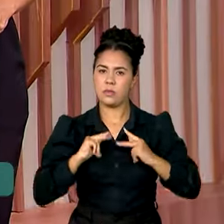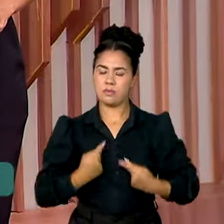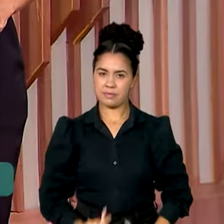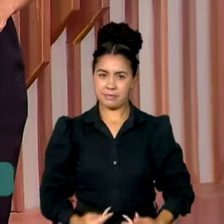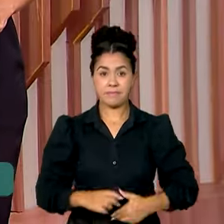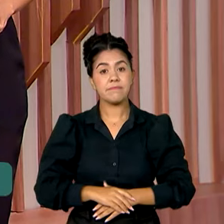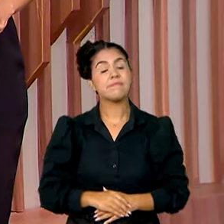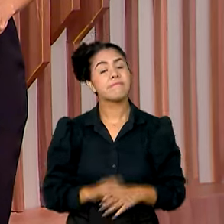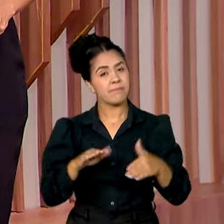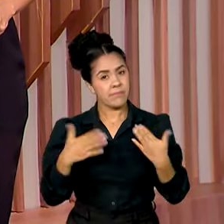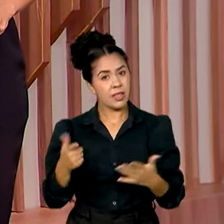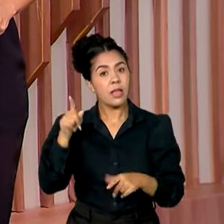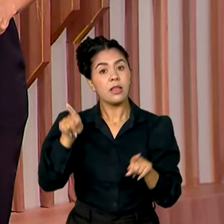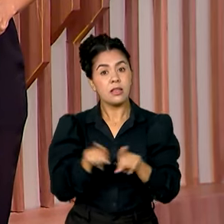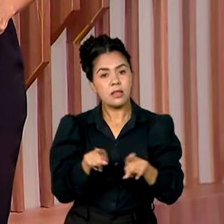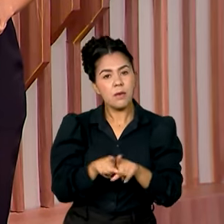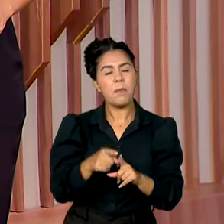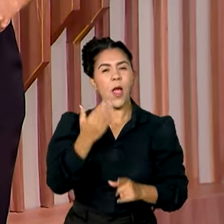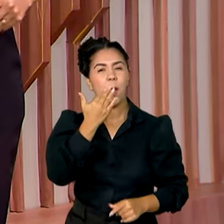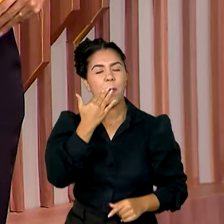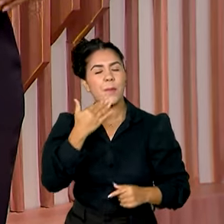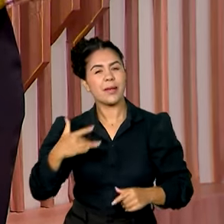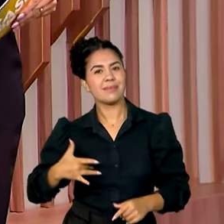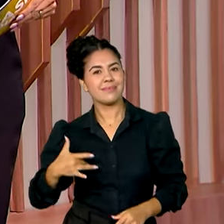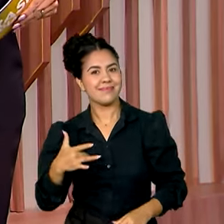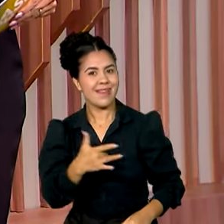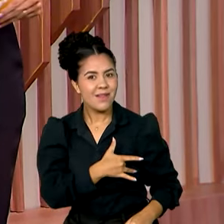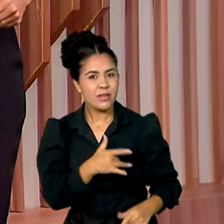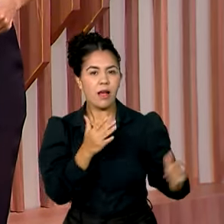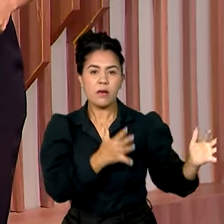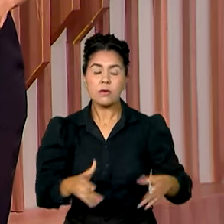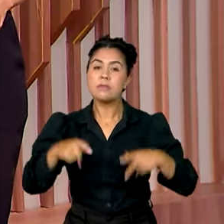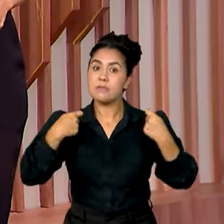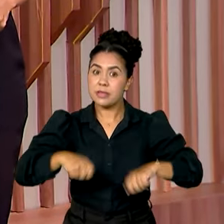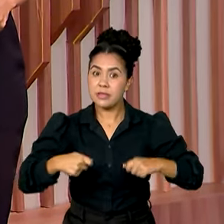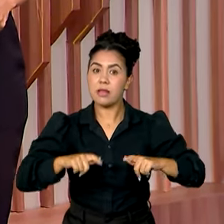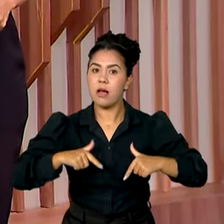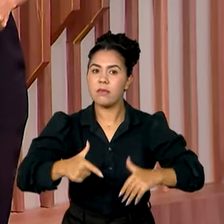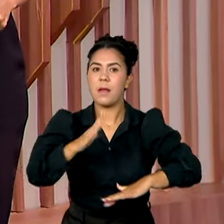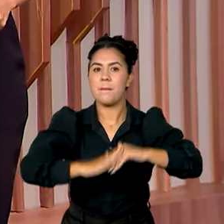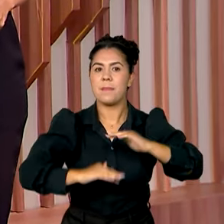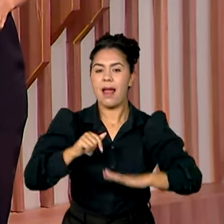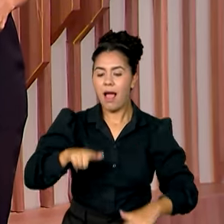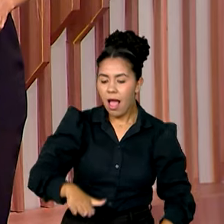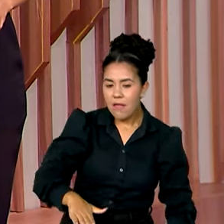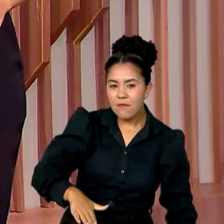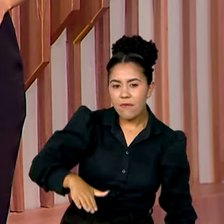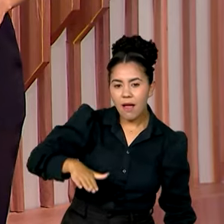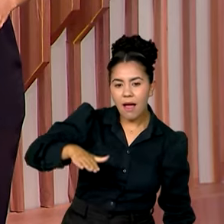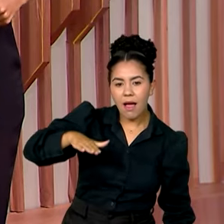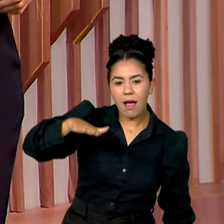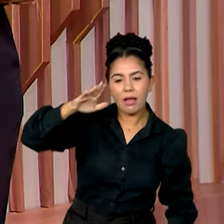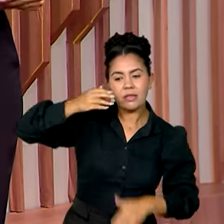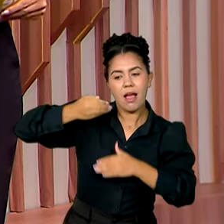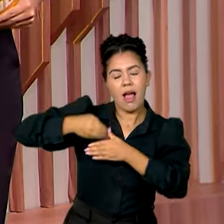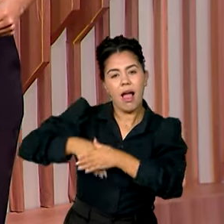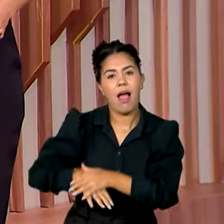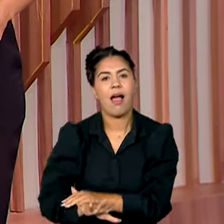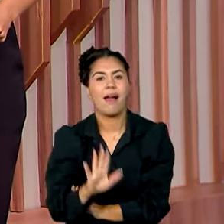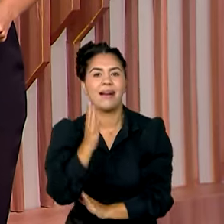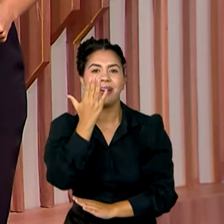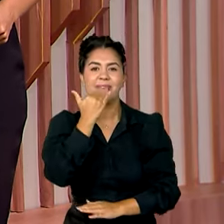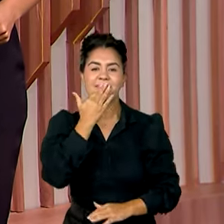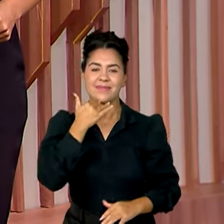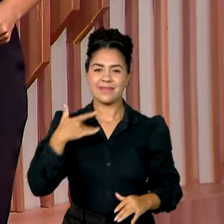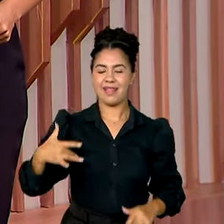Pois é, e uma rotina de alimentação saudável deve ser colocada em prática ainda na infância. É nesse momento que a gente desenvolve